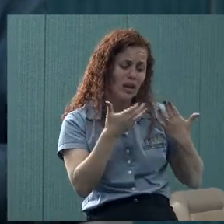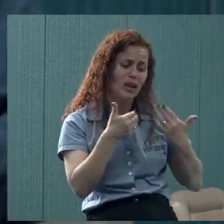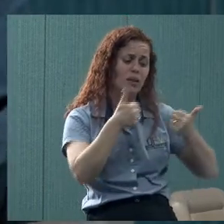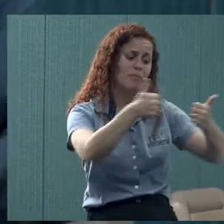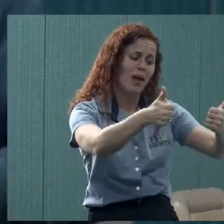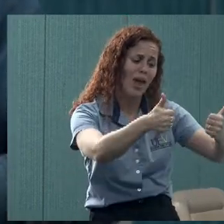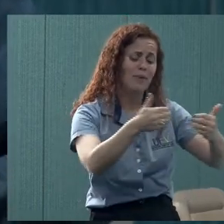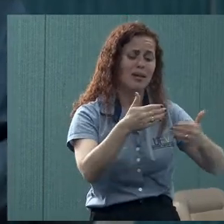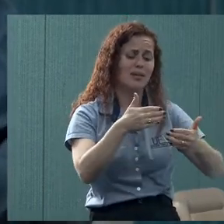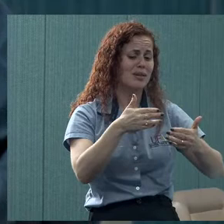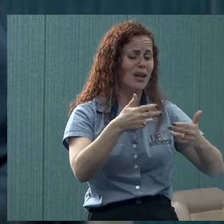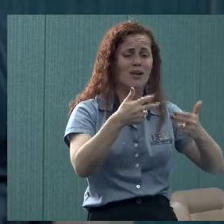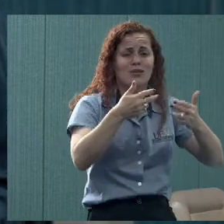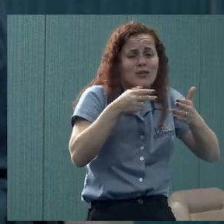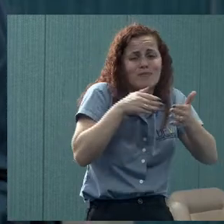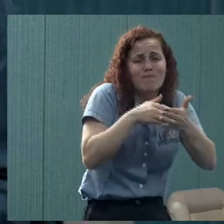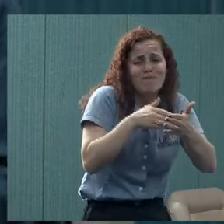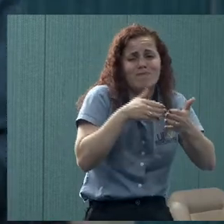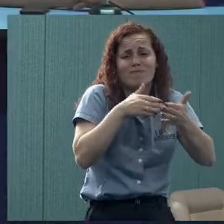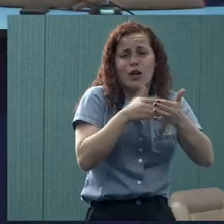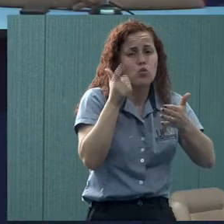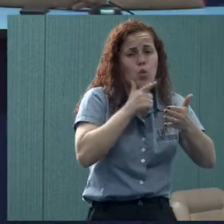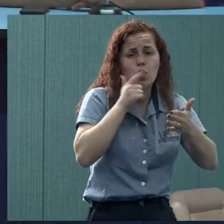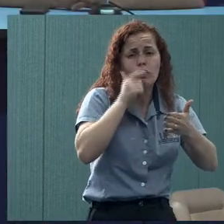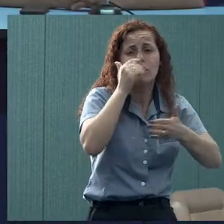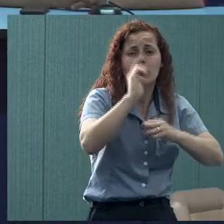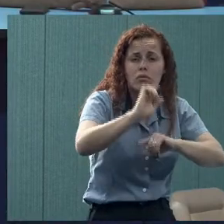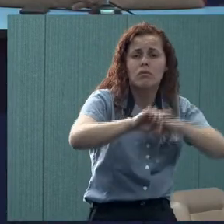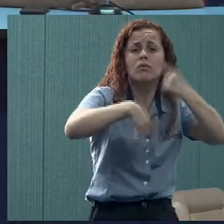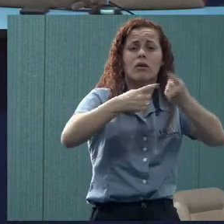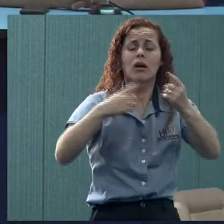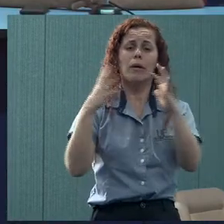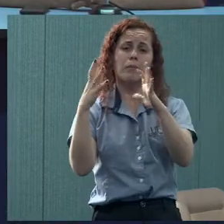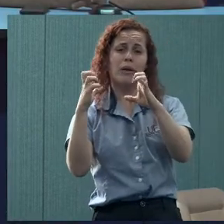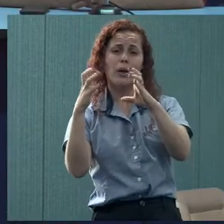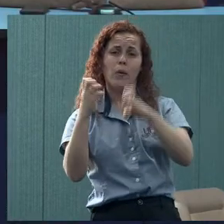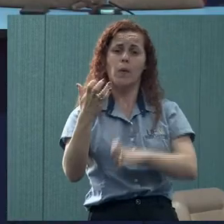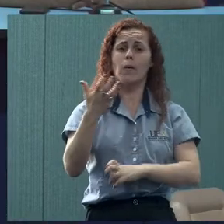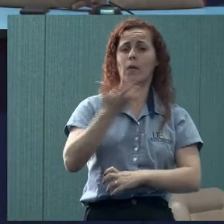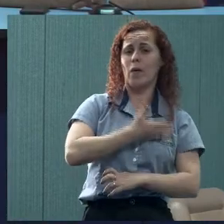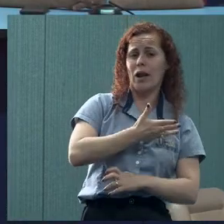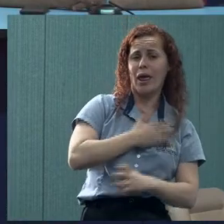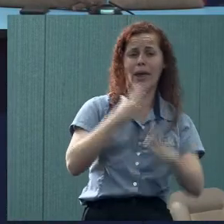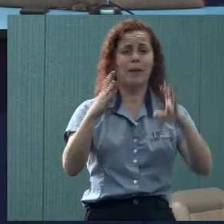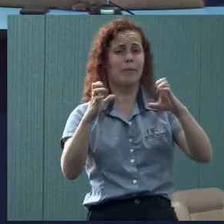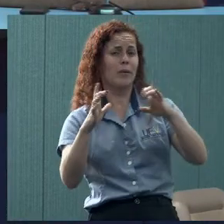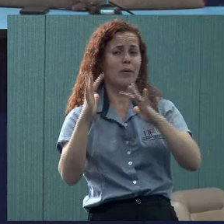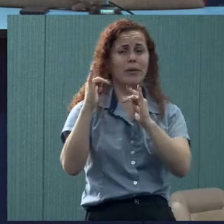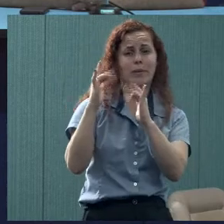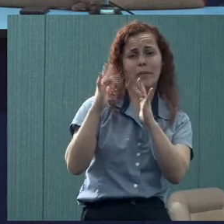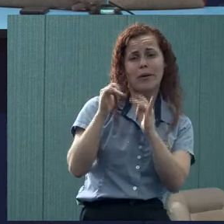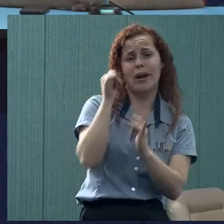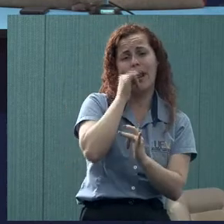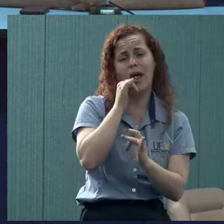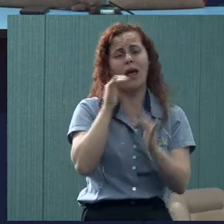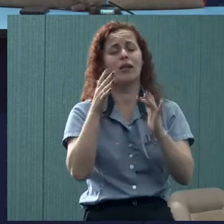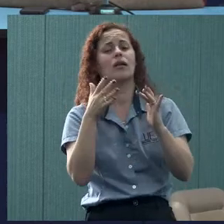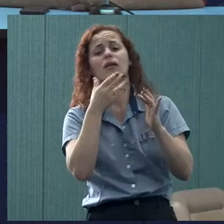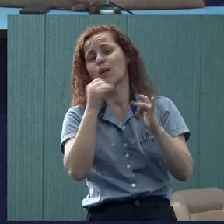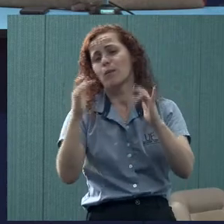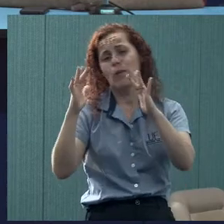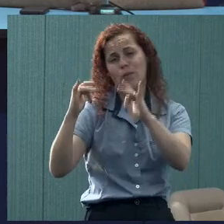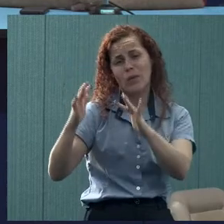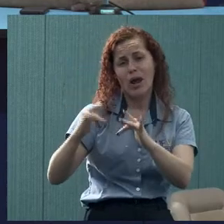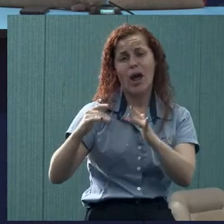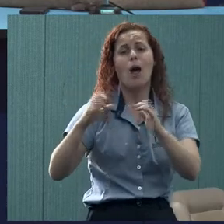travou na prova, não conseguiu avançar, então assim, brigou com um colega, brigou com o namorado, com o namorado, quer dizer, se acontece tanta